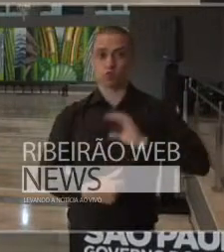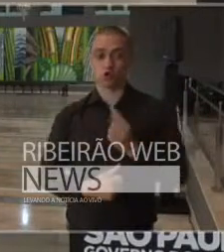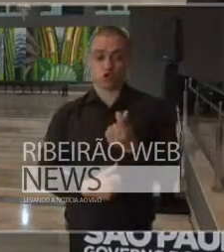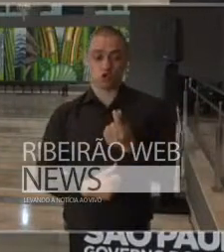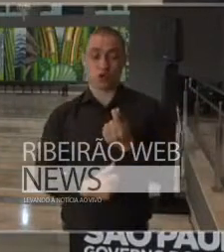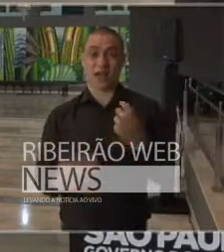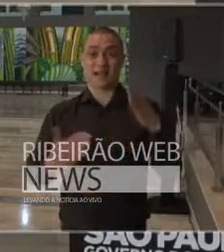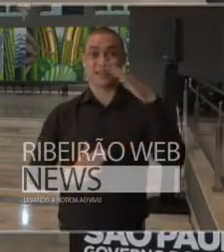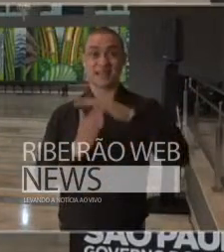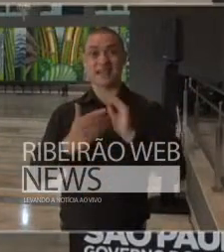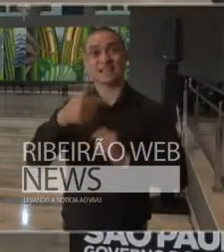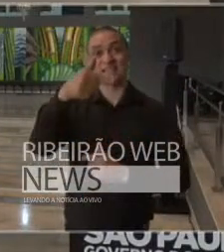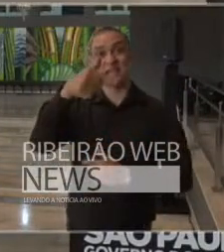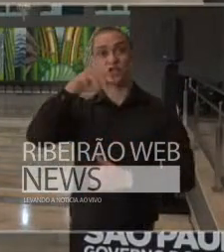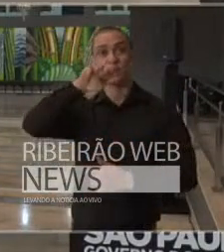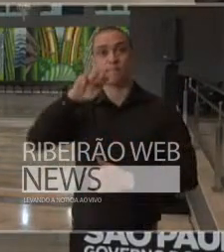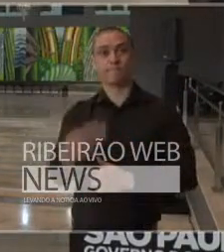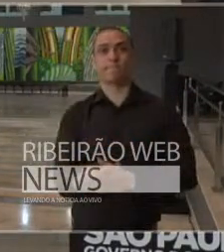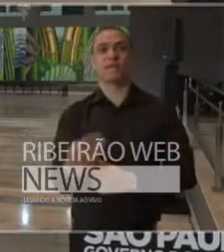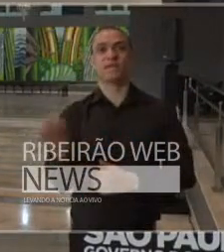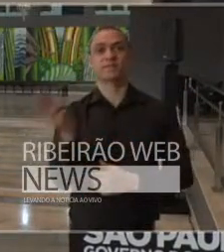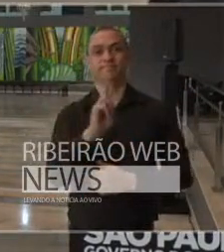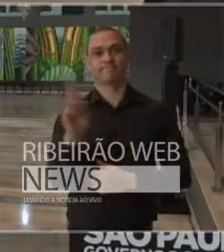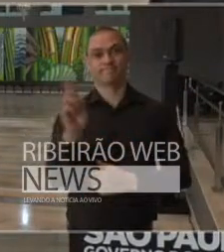chegou a 7 milhões de reais.